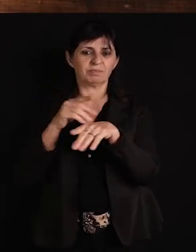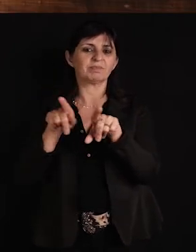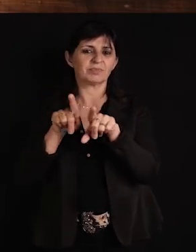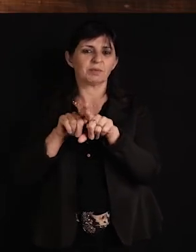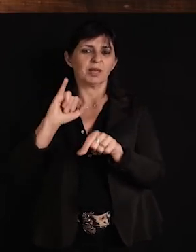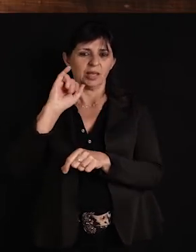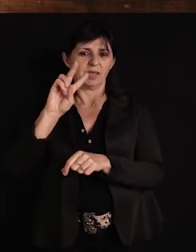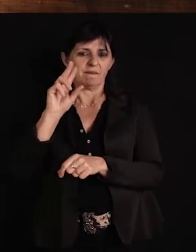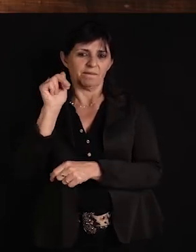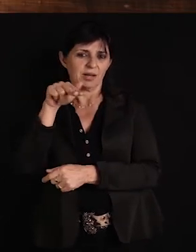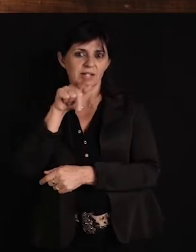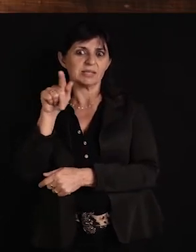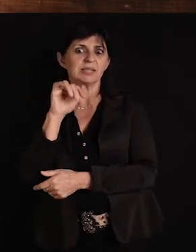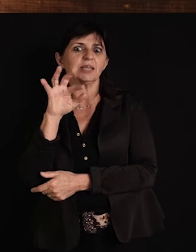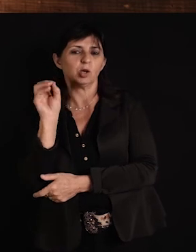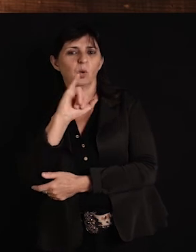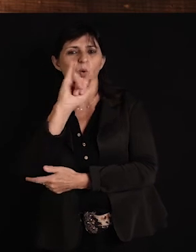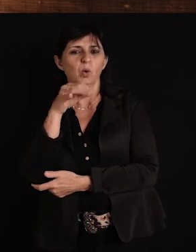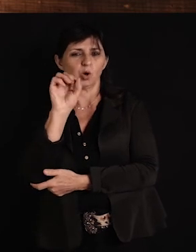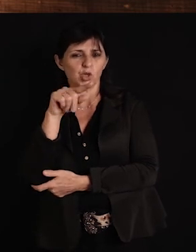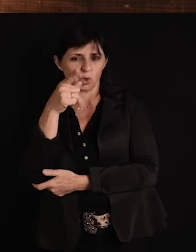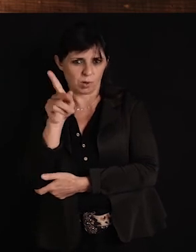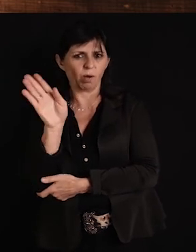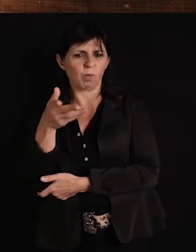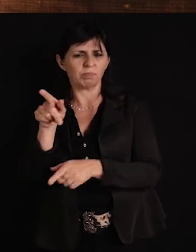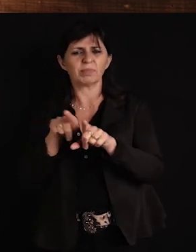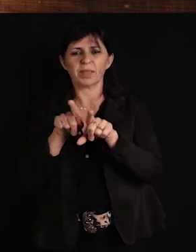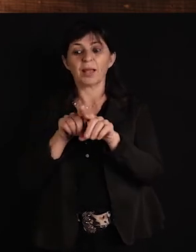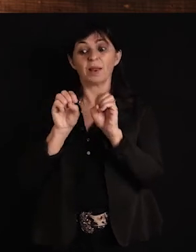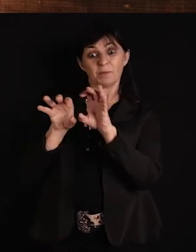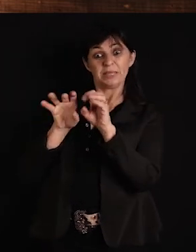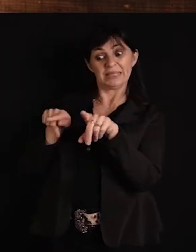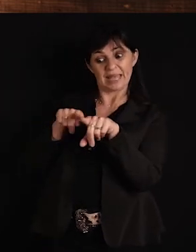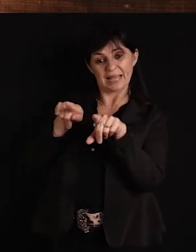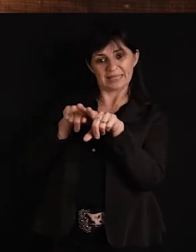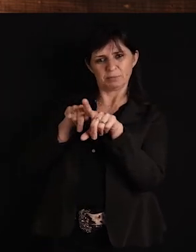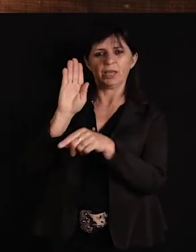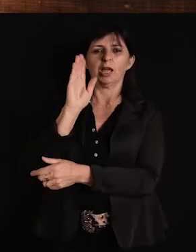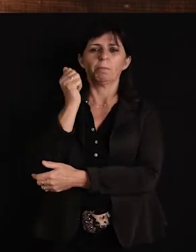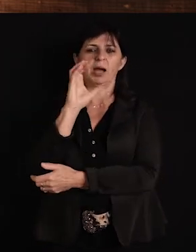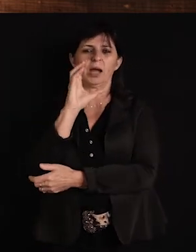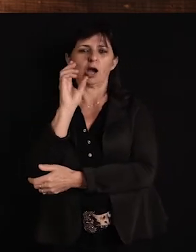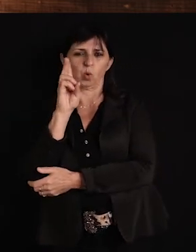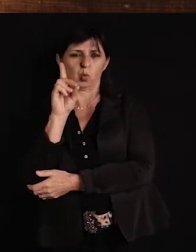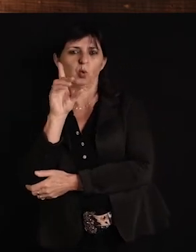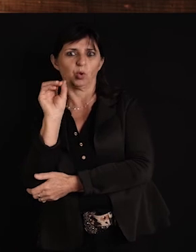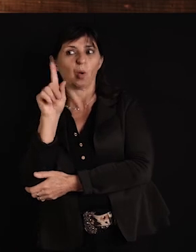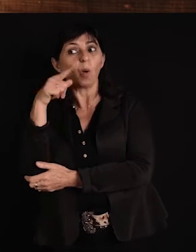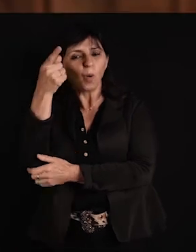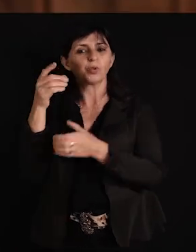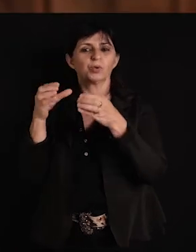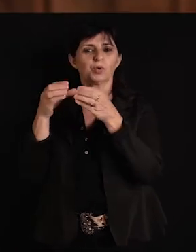gente também aprende Mas agora a gente já começa a ensinar os mais novos que vão entrando Também tem o Bakudo também Que vem de outros grupos